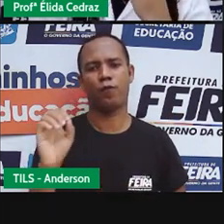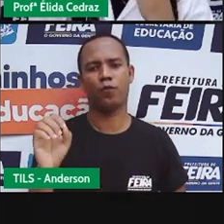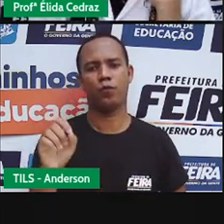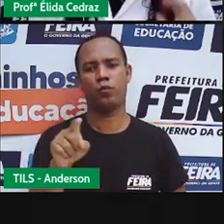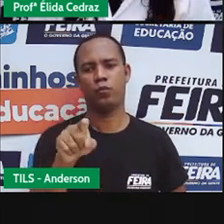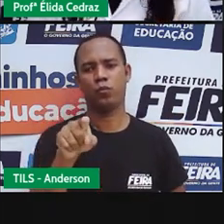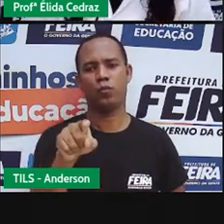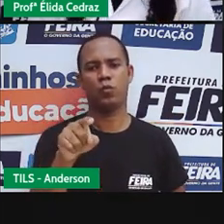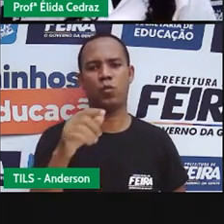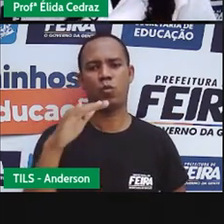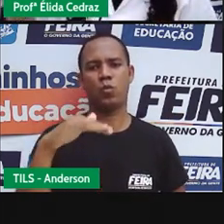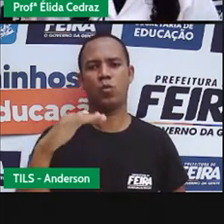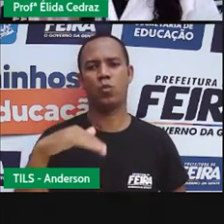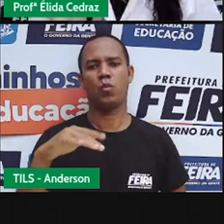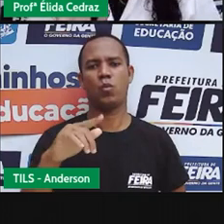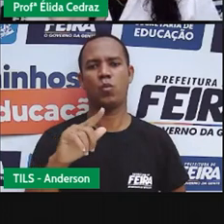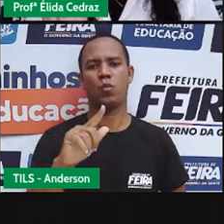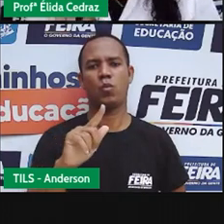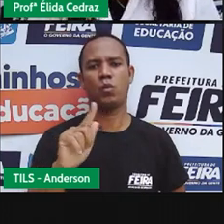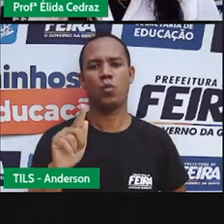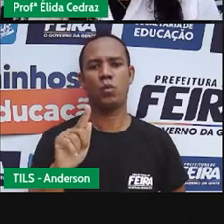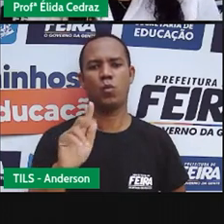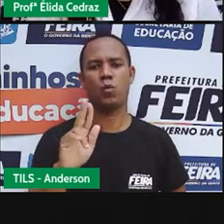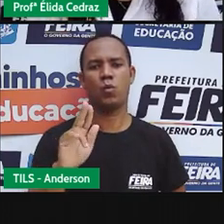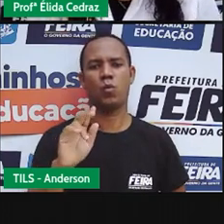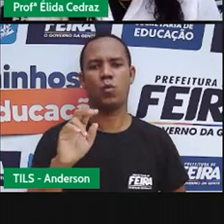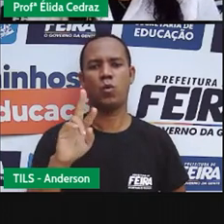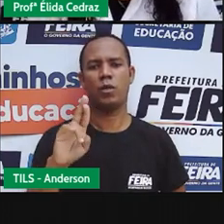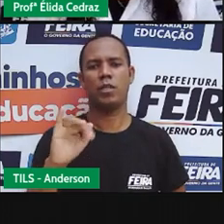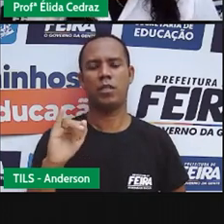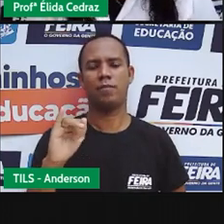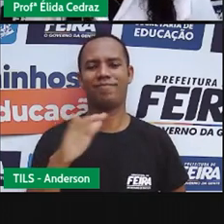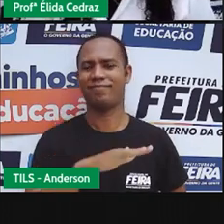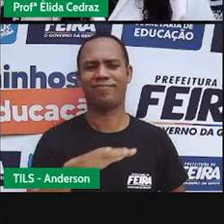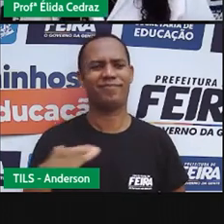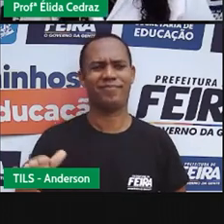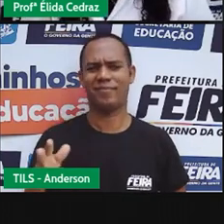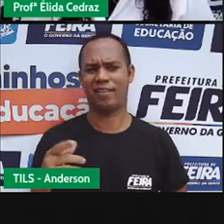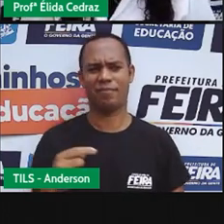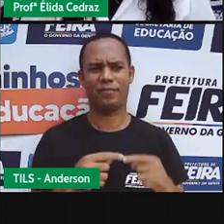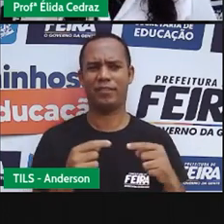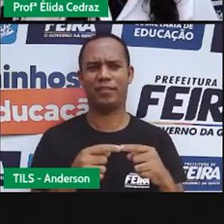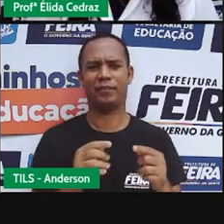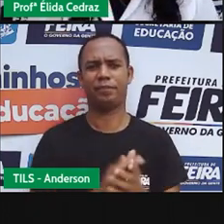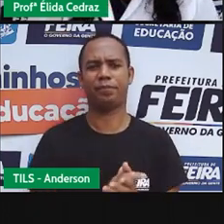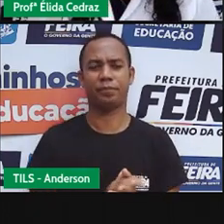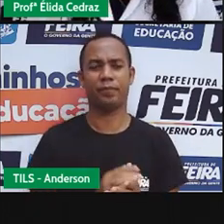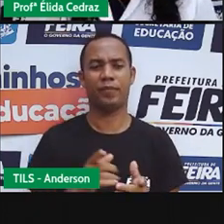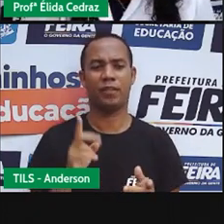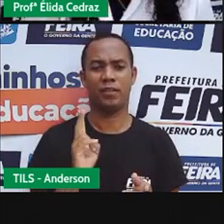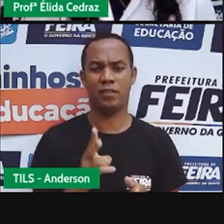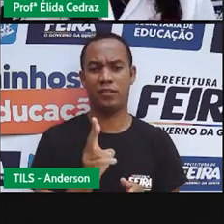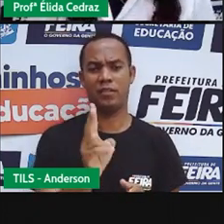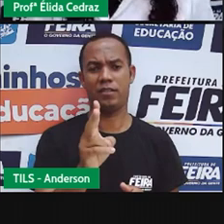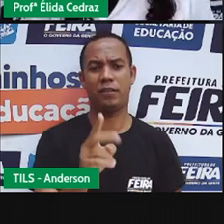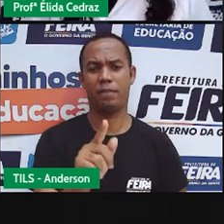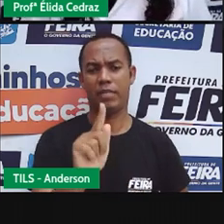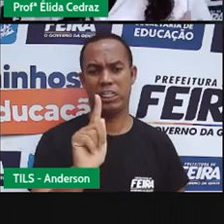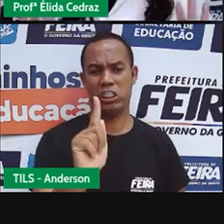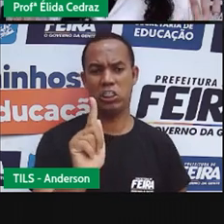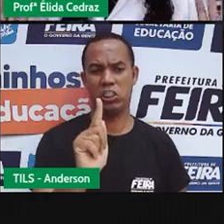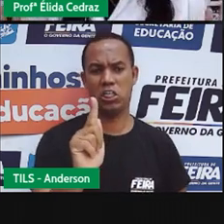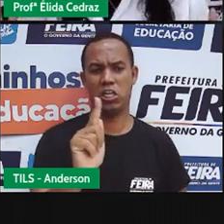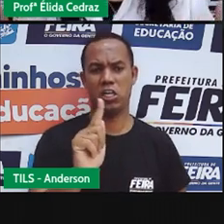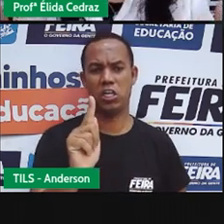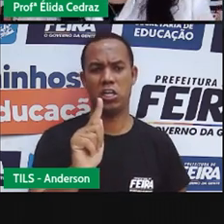guri. E, nessas palavras, as sílabas tiveram um som